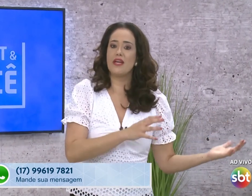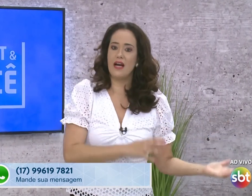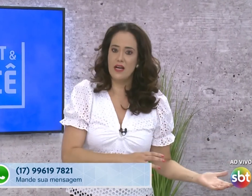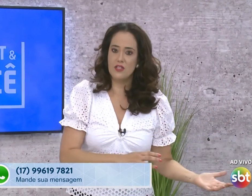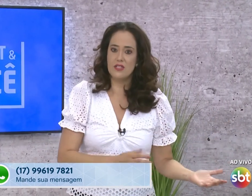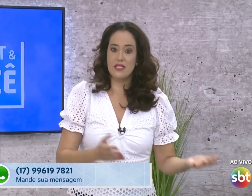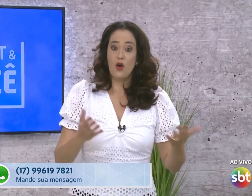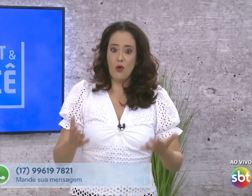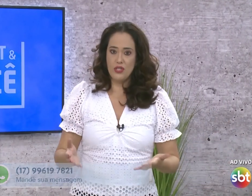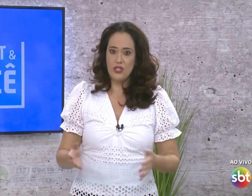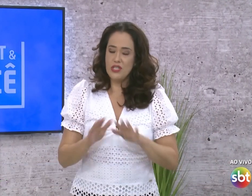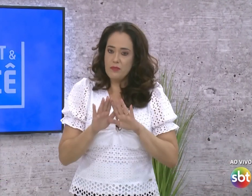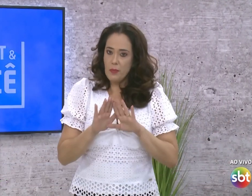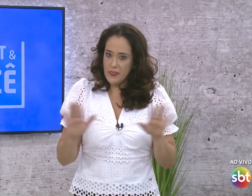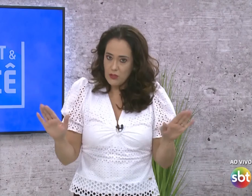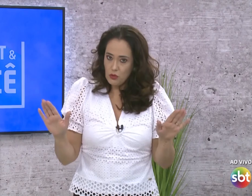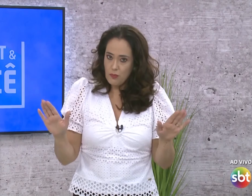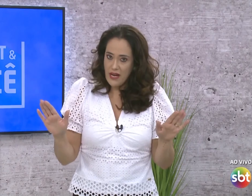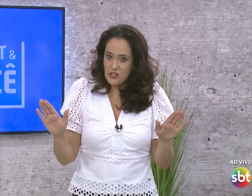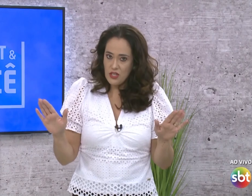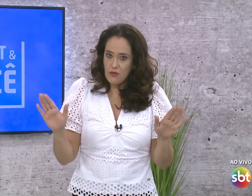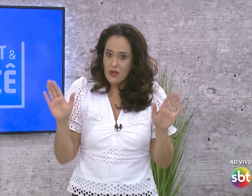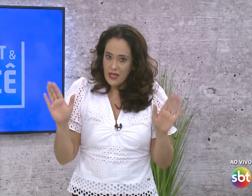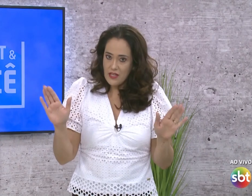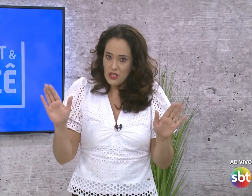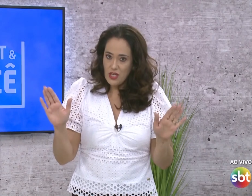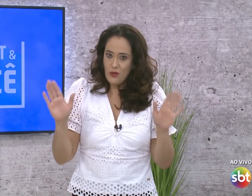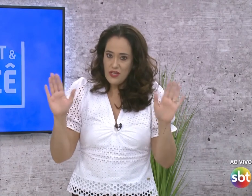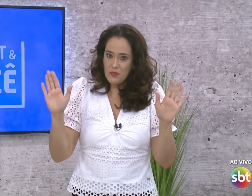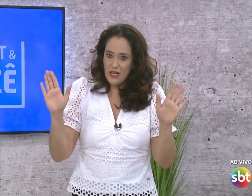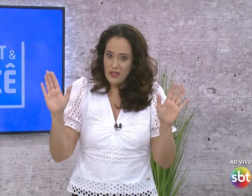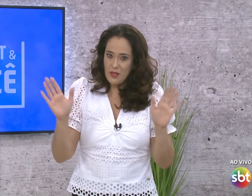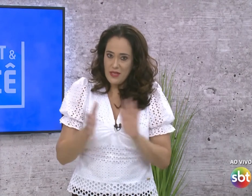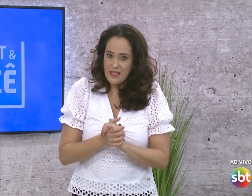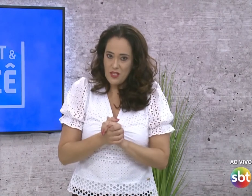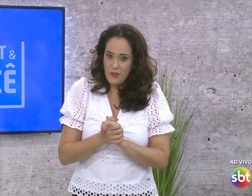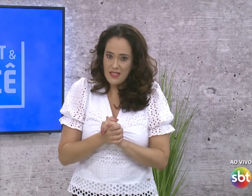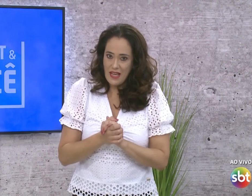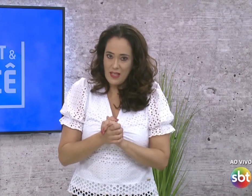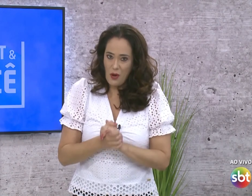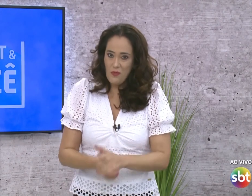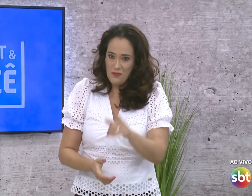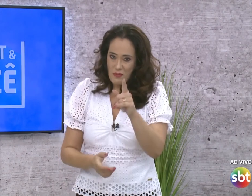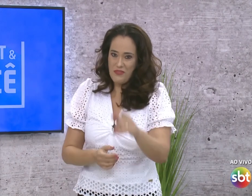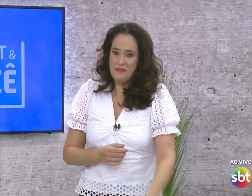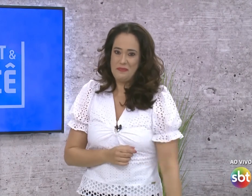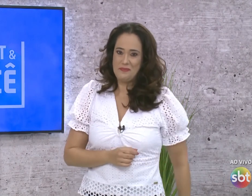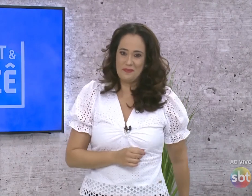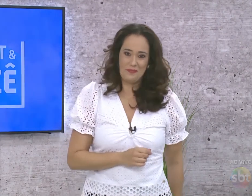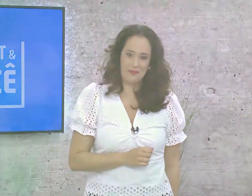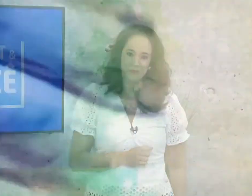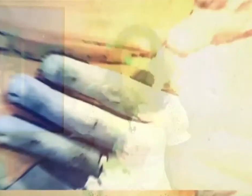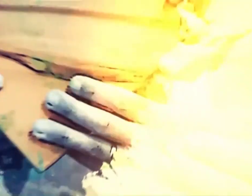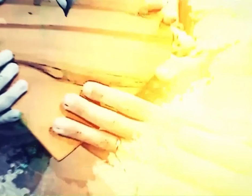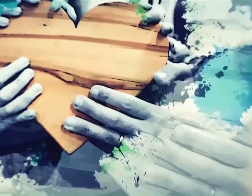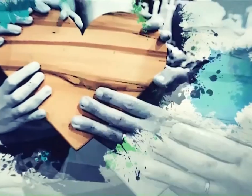tudo isso foi antes. Hoje em dia, está tudo paradinho, quietinho, esperando a tempestade passar, tá bom? Vamos ver.